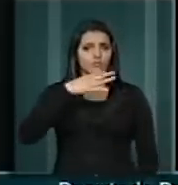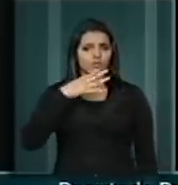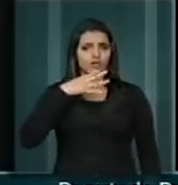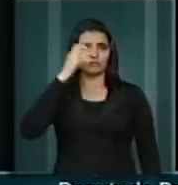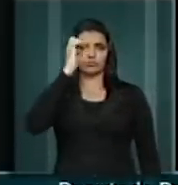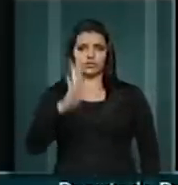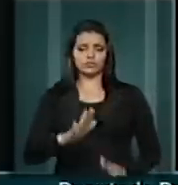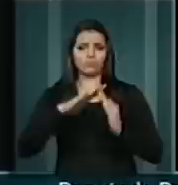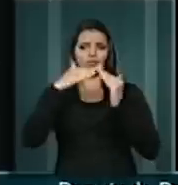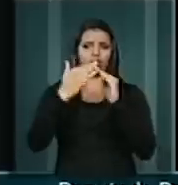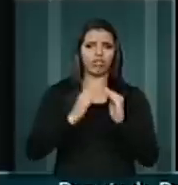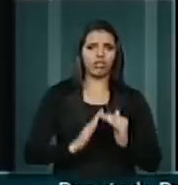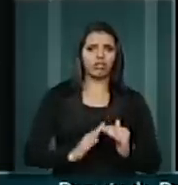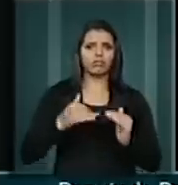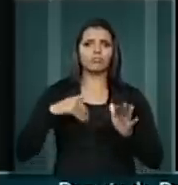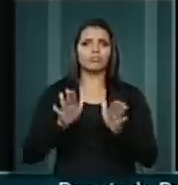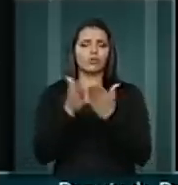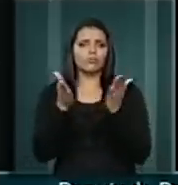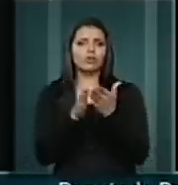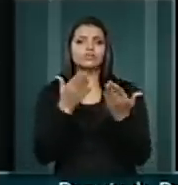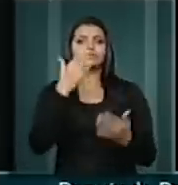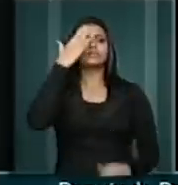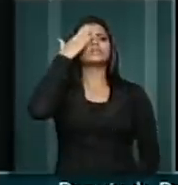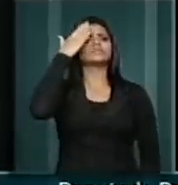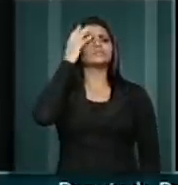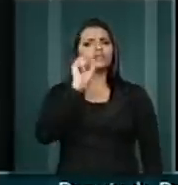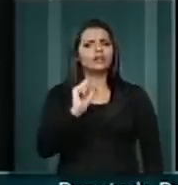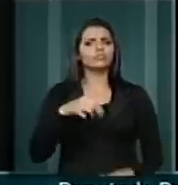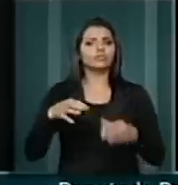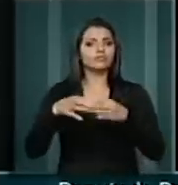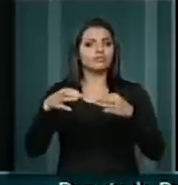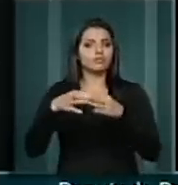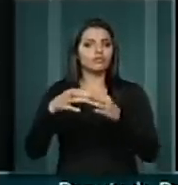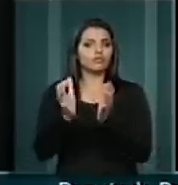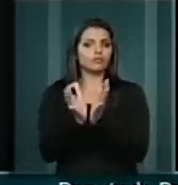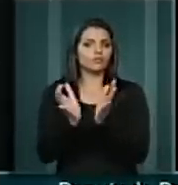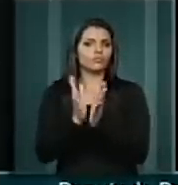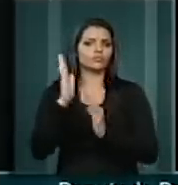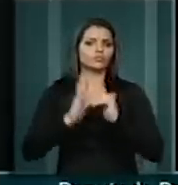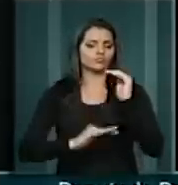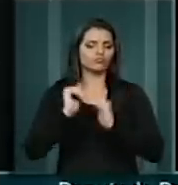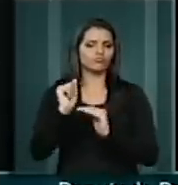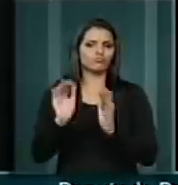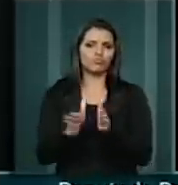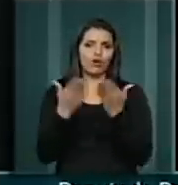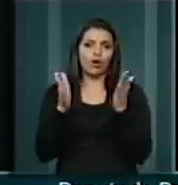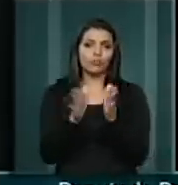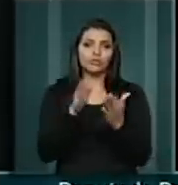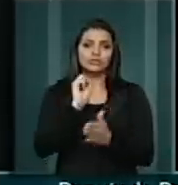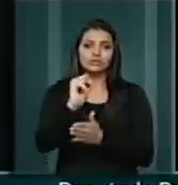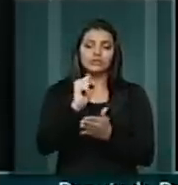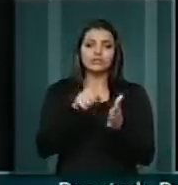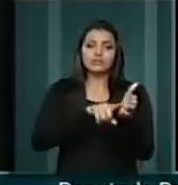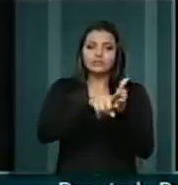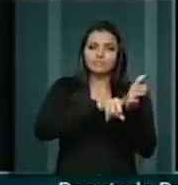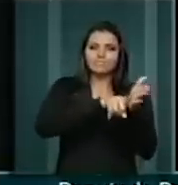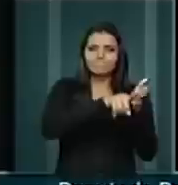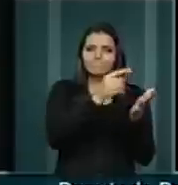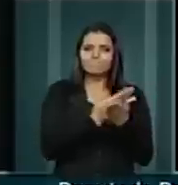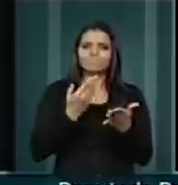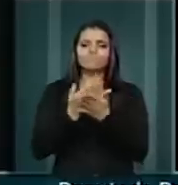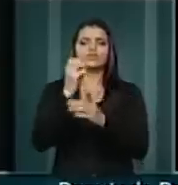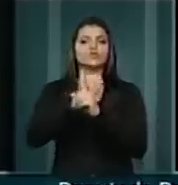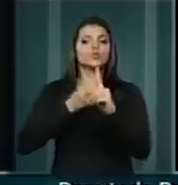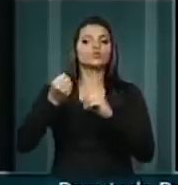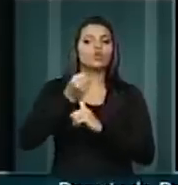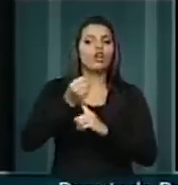conhecem as periferias brasileiras, sabem que as classes ascendentes, se nós formos fazer um estudo sociológico, nós